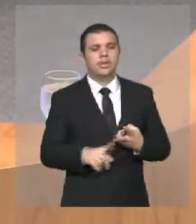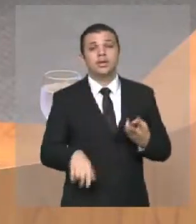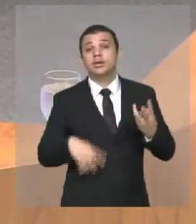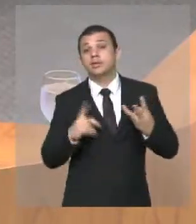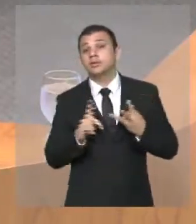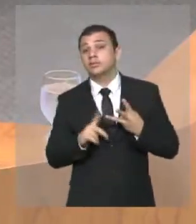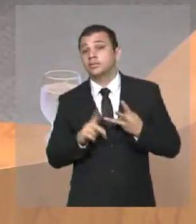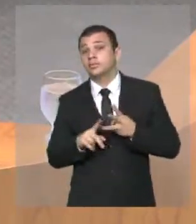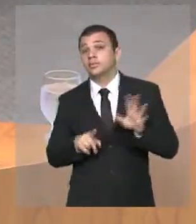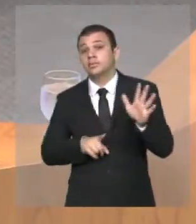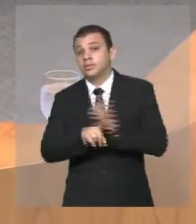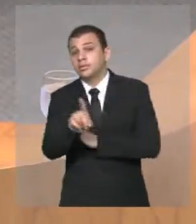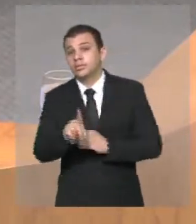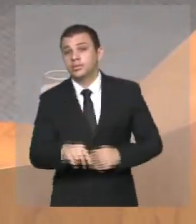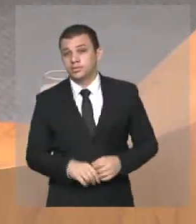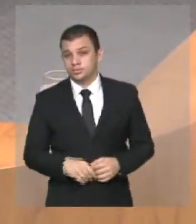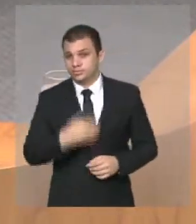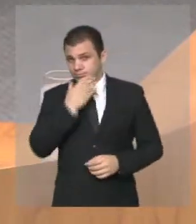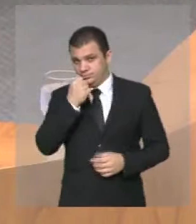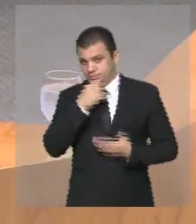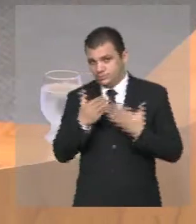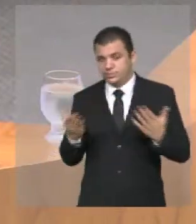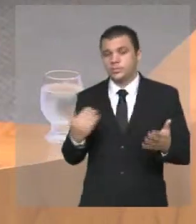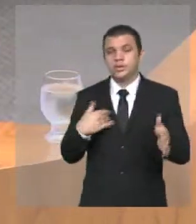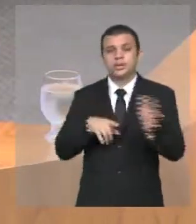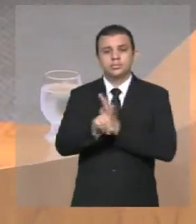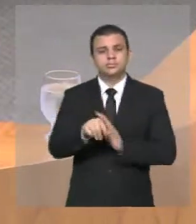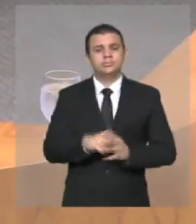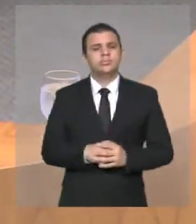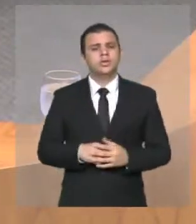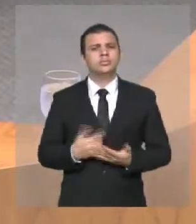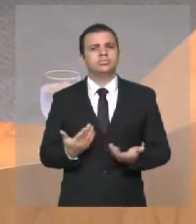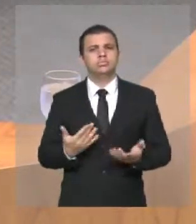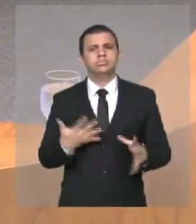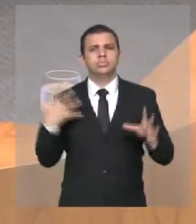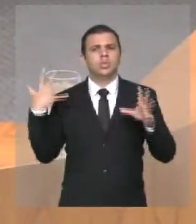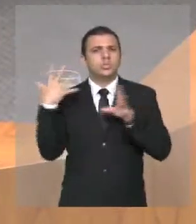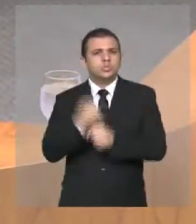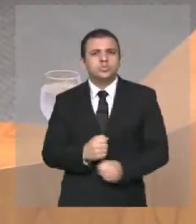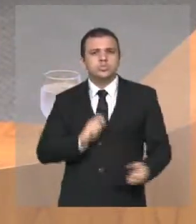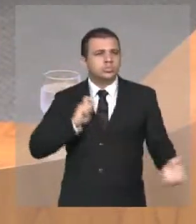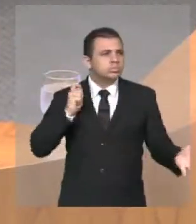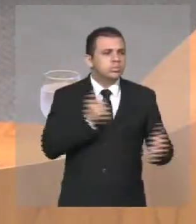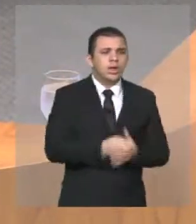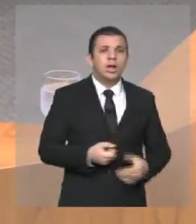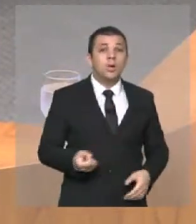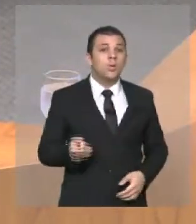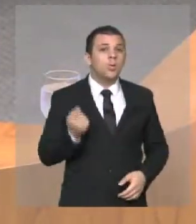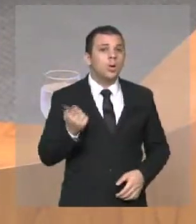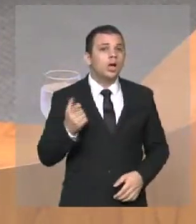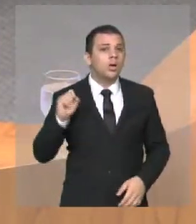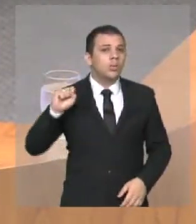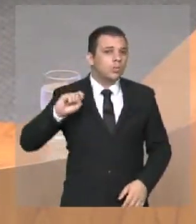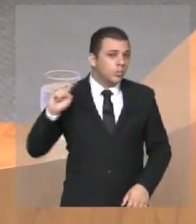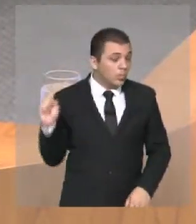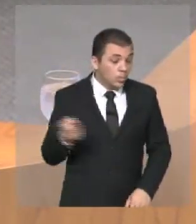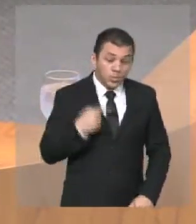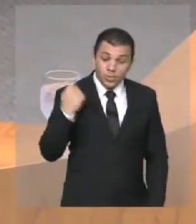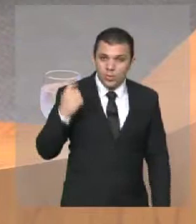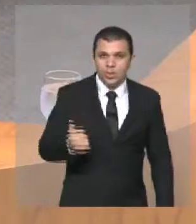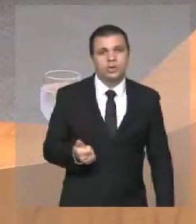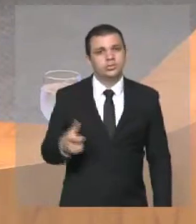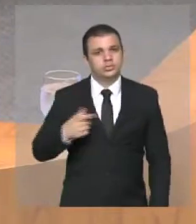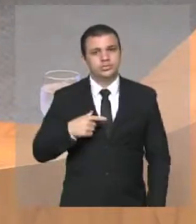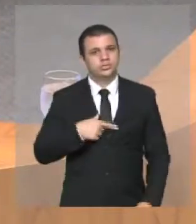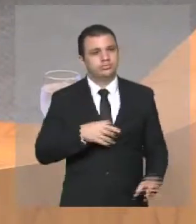Terceiro questionamento, senhoras e senhores, quase oito milhões foram gastos para a revitalização e a canalização